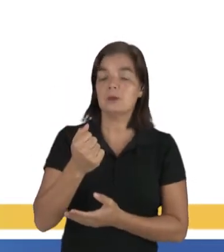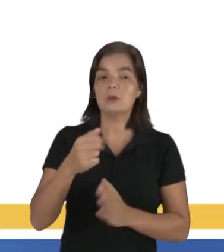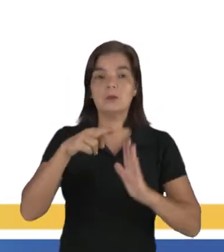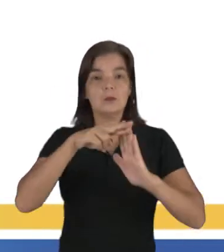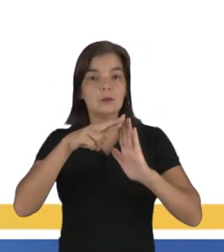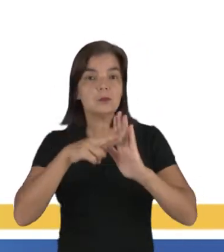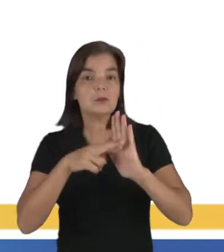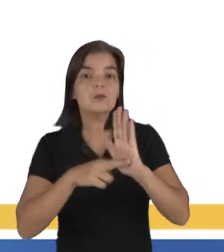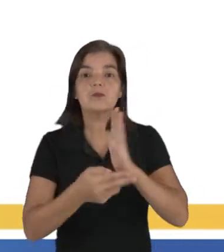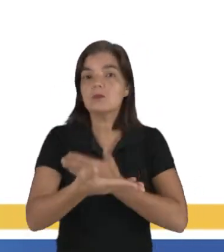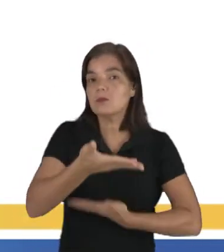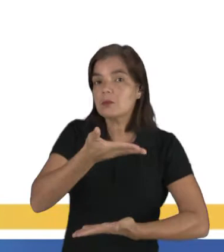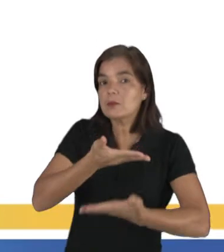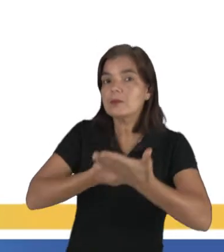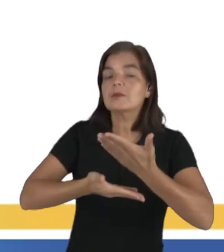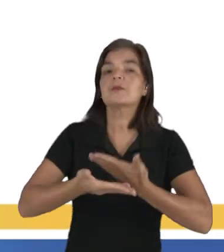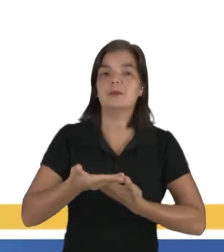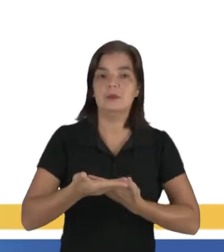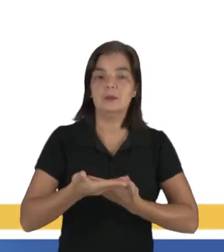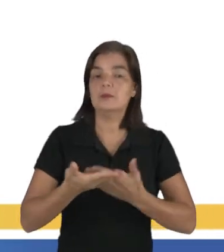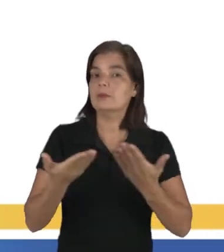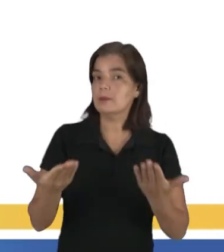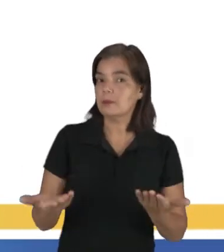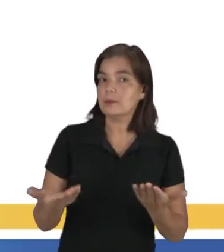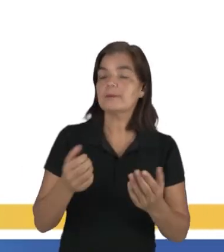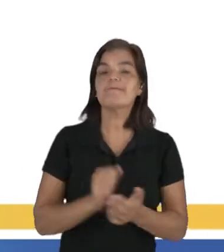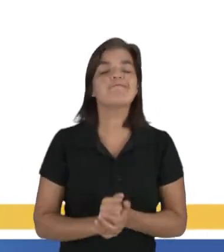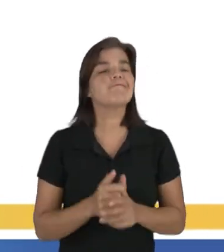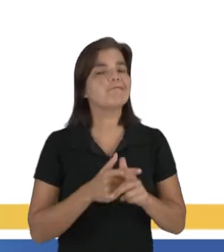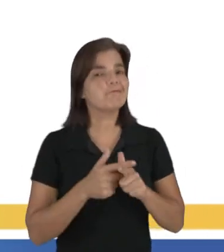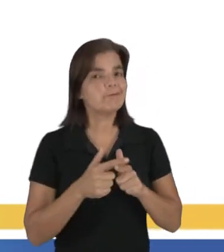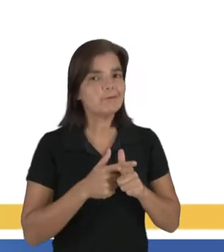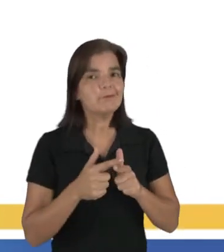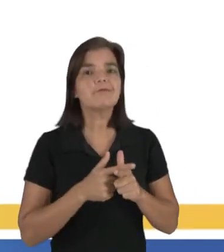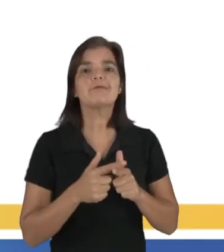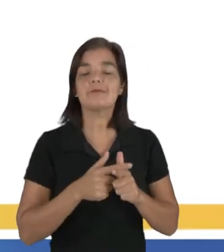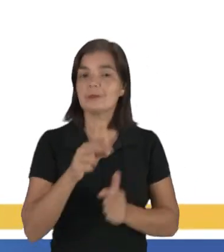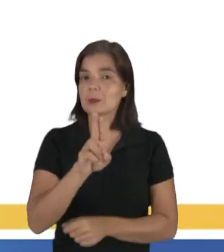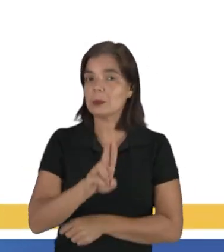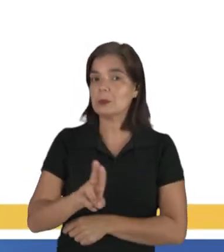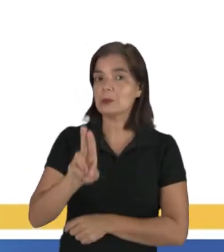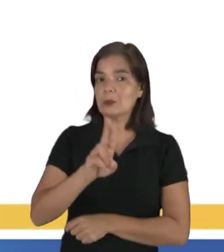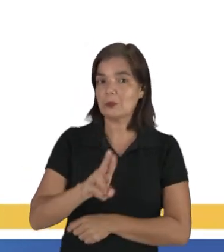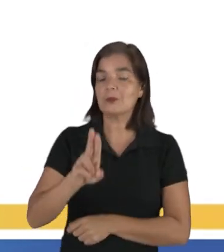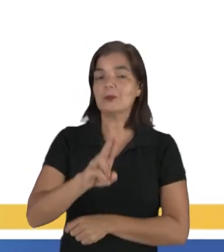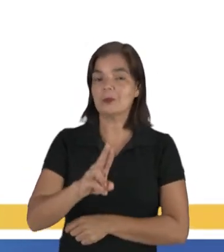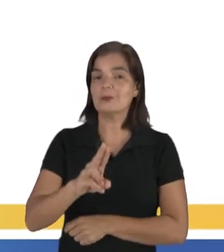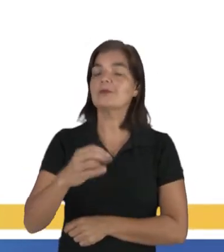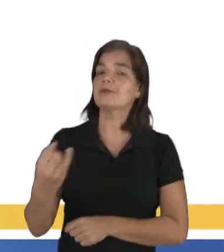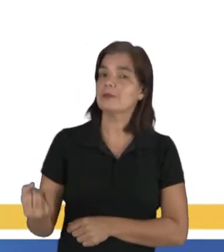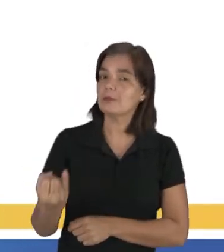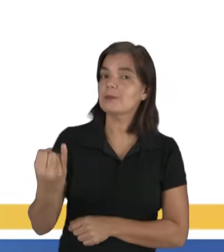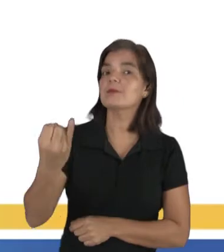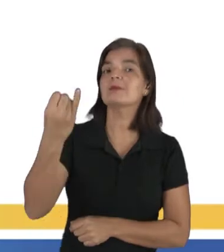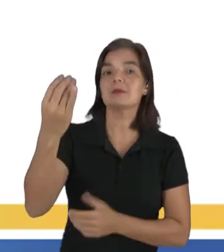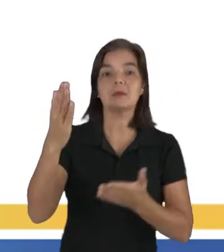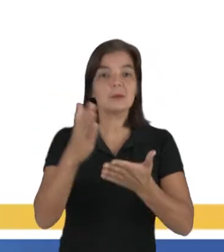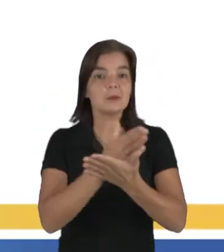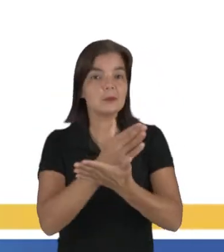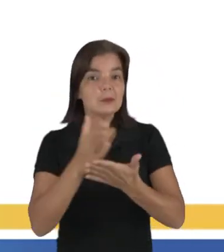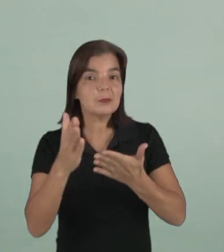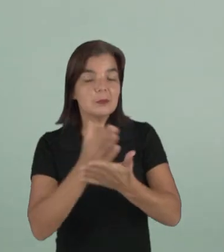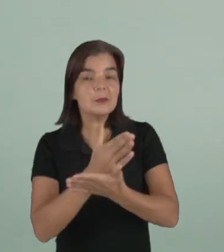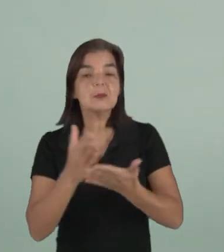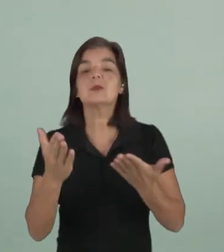essas relações. E aí onde está o problema do uso privilegiado para alguns,